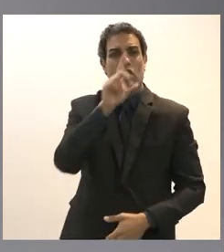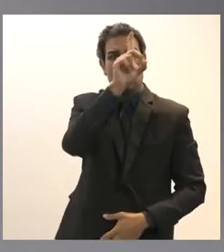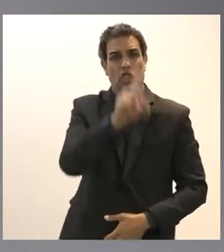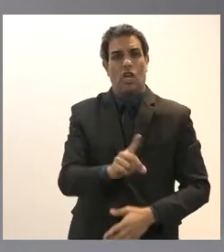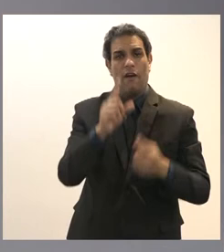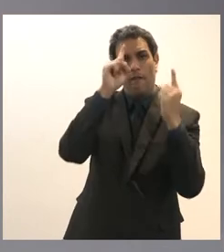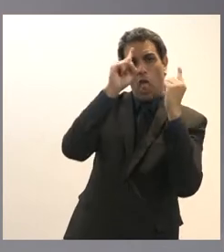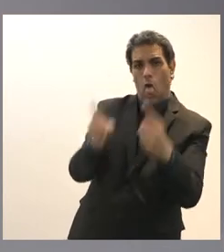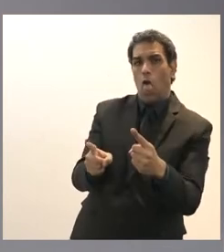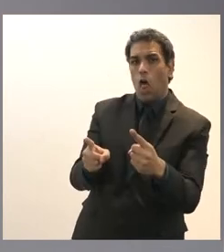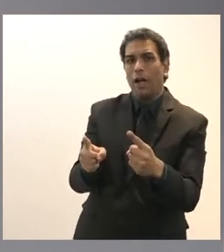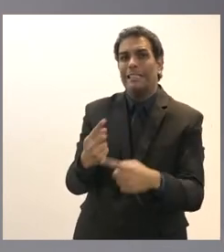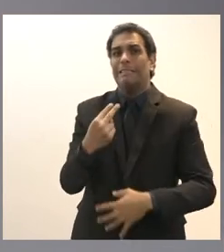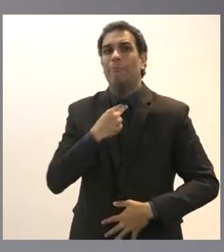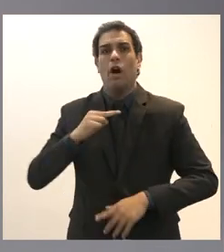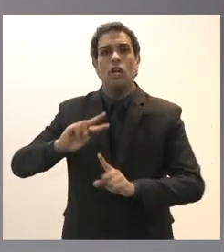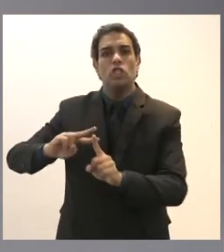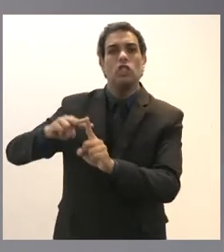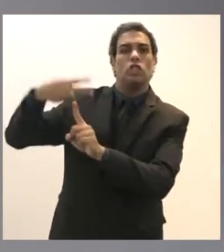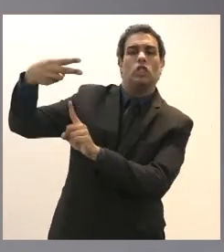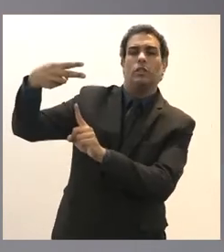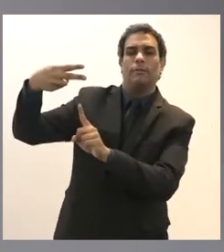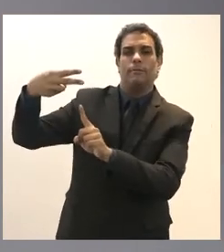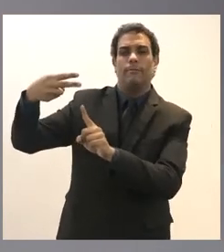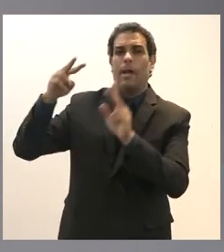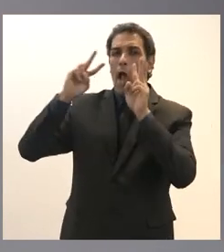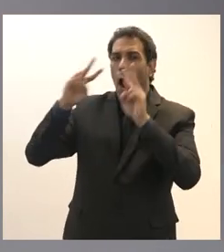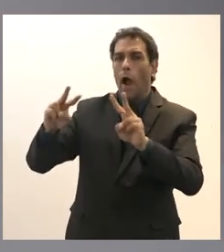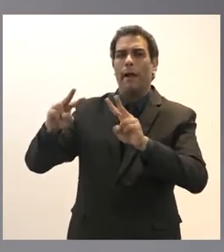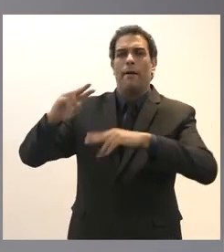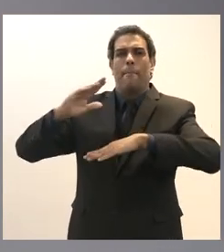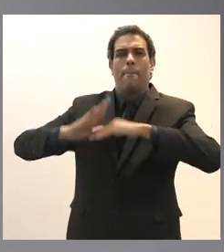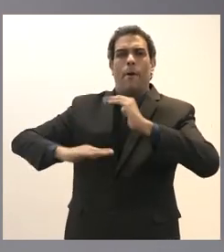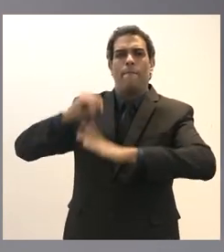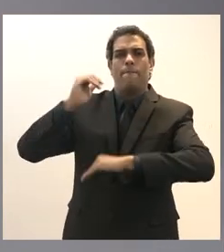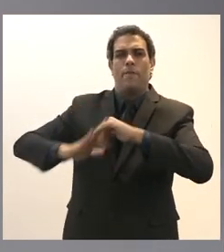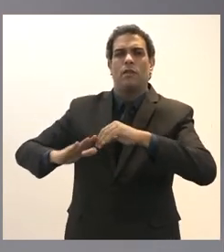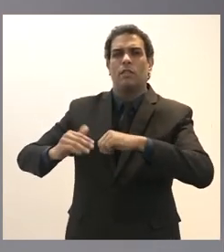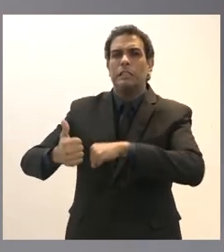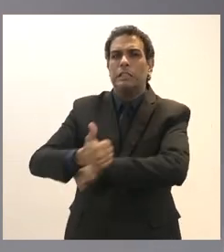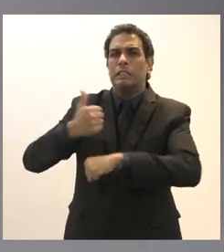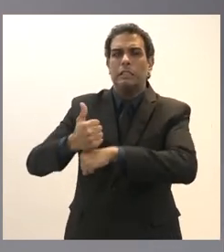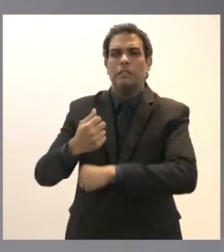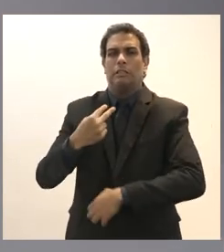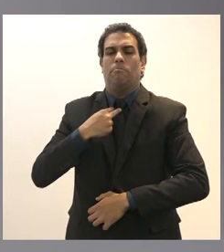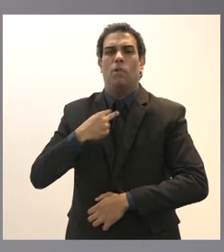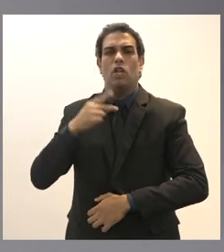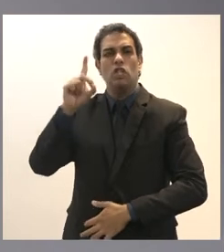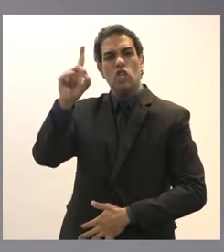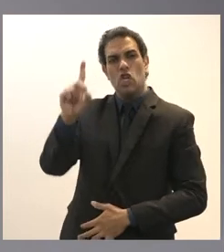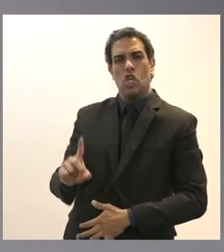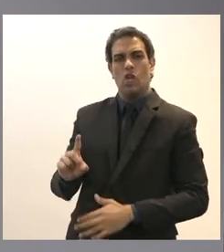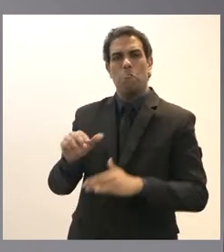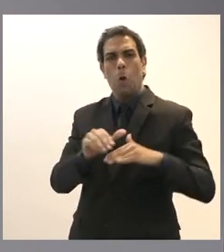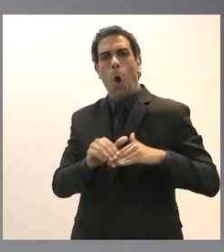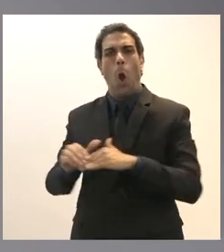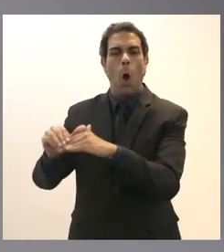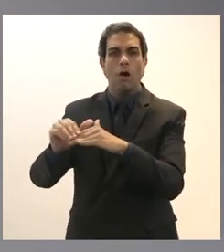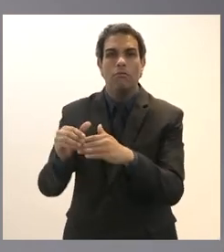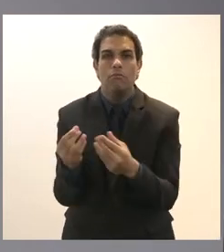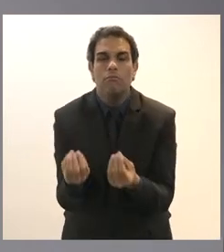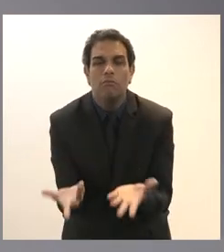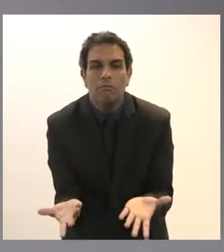não será não será reconhecido e não terá direito a promoção quer dizer